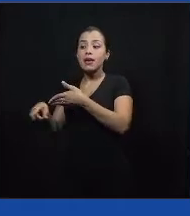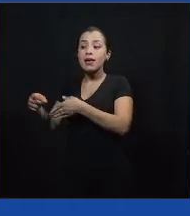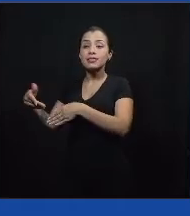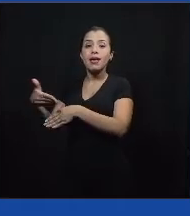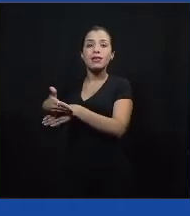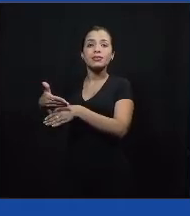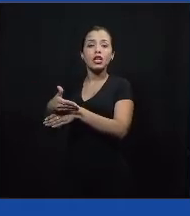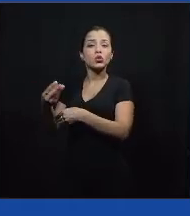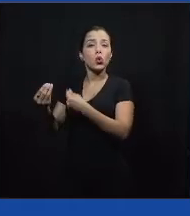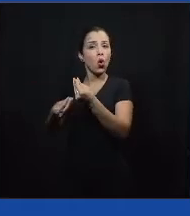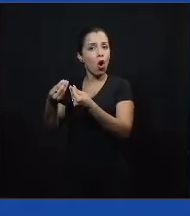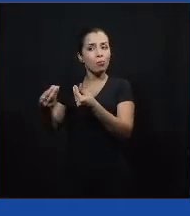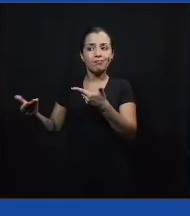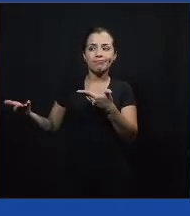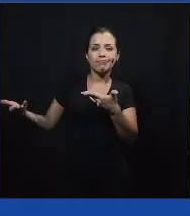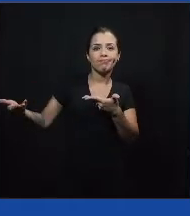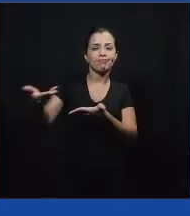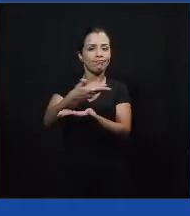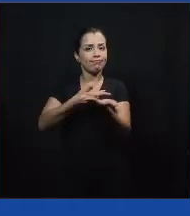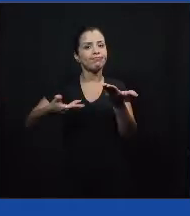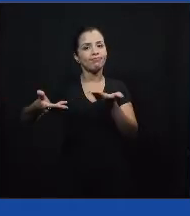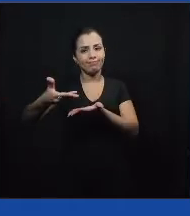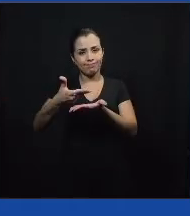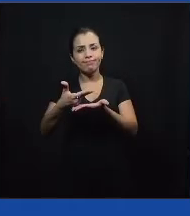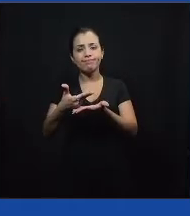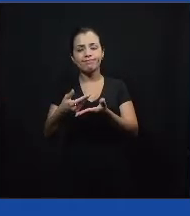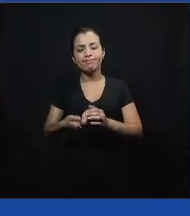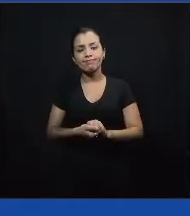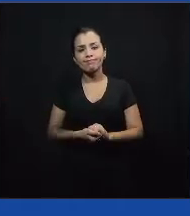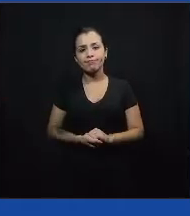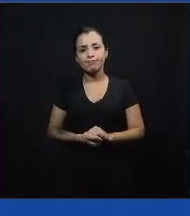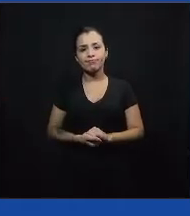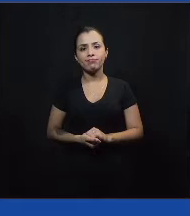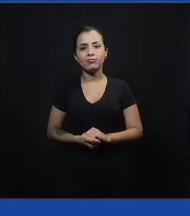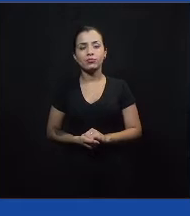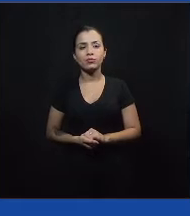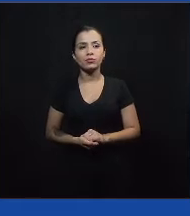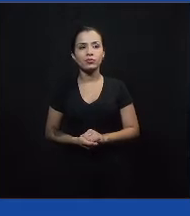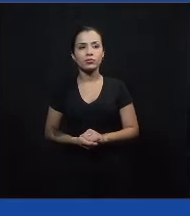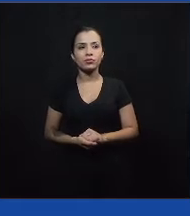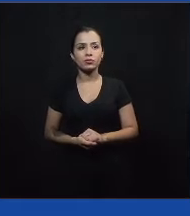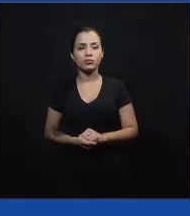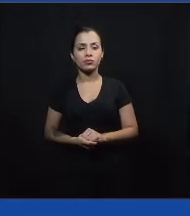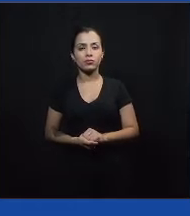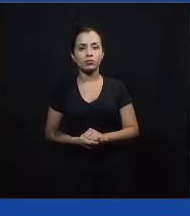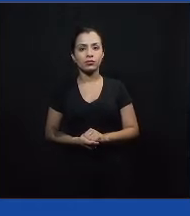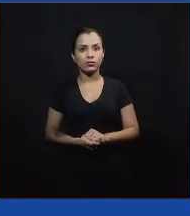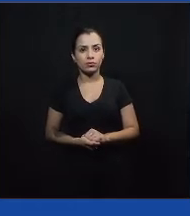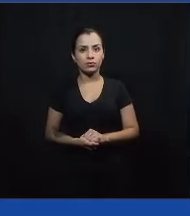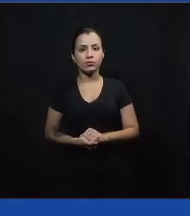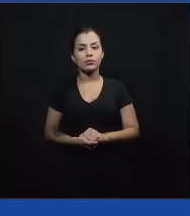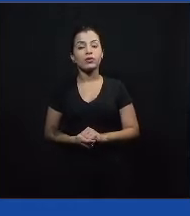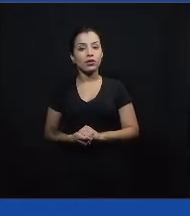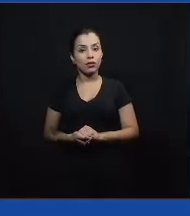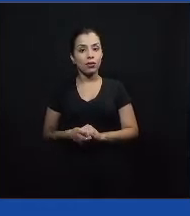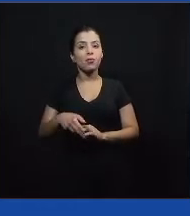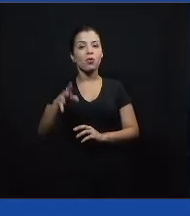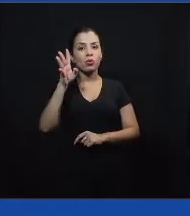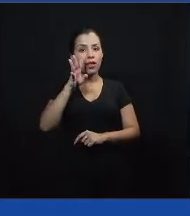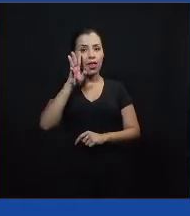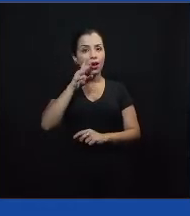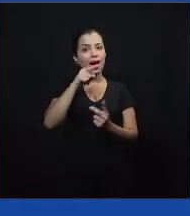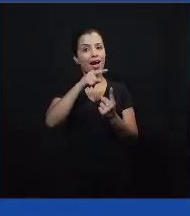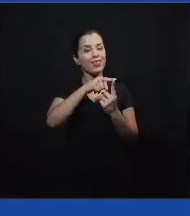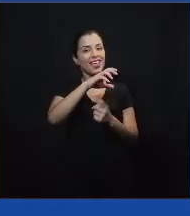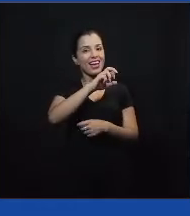acho que temos que pensar nesses dois âmbitos. Muito legal, Cris e Carol, obrigado pelas contribuições de vocês,